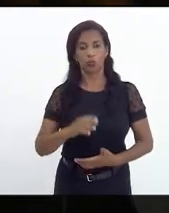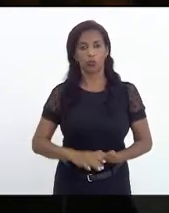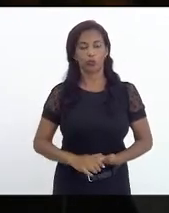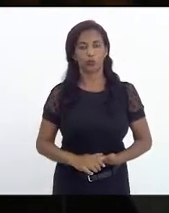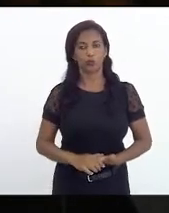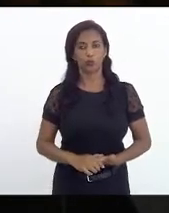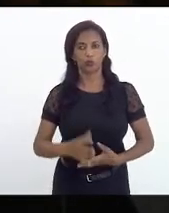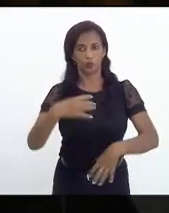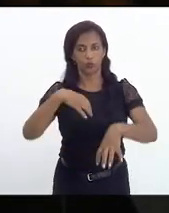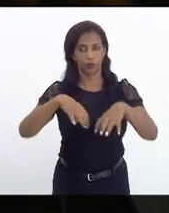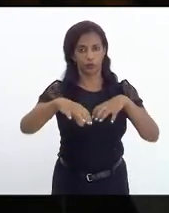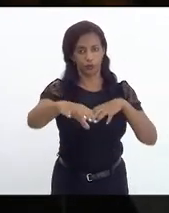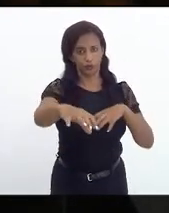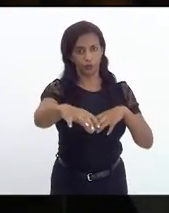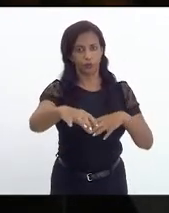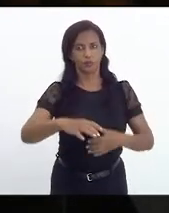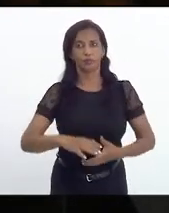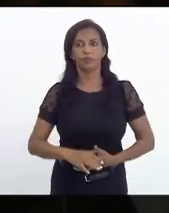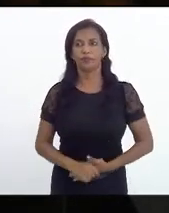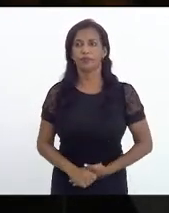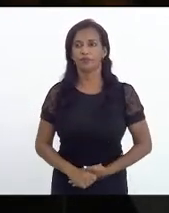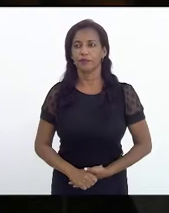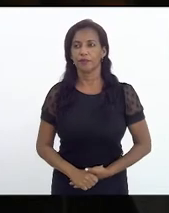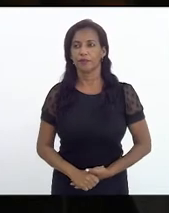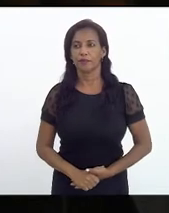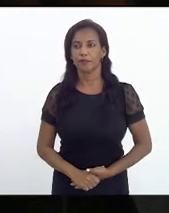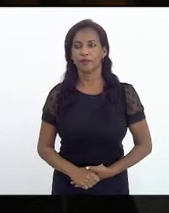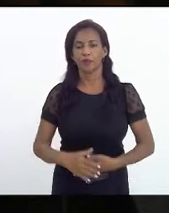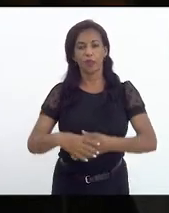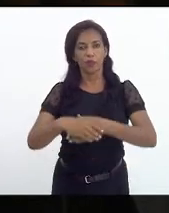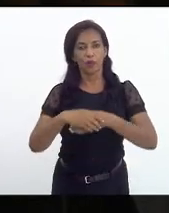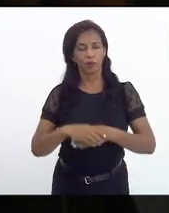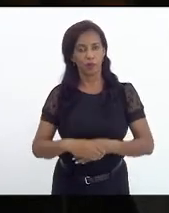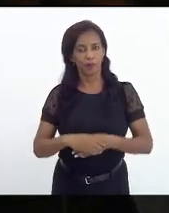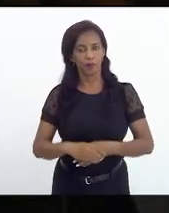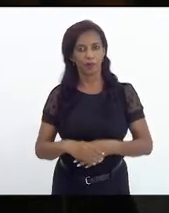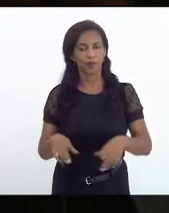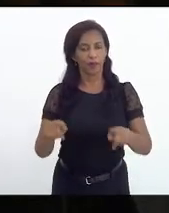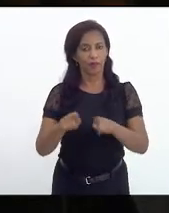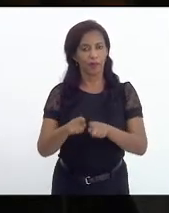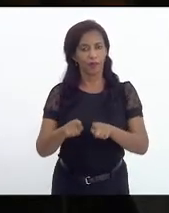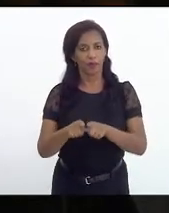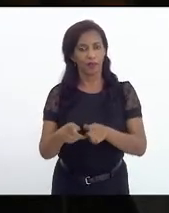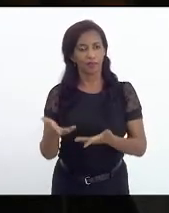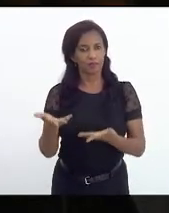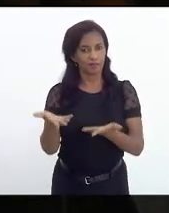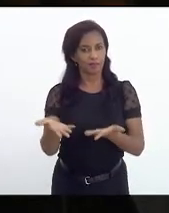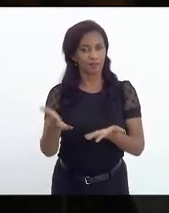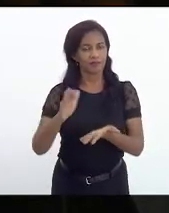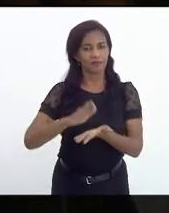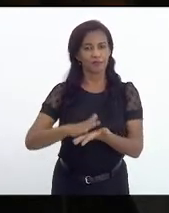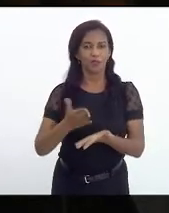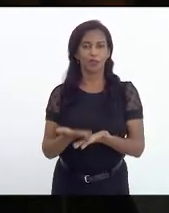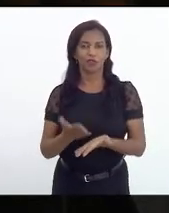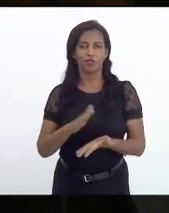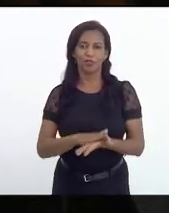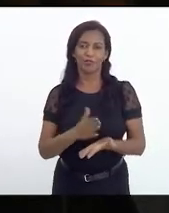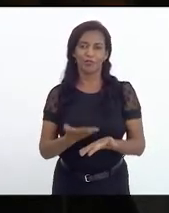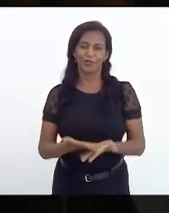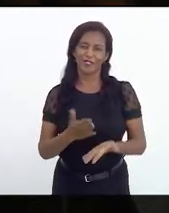remota. e cumprimentar também a nossa intérprete